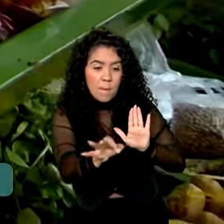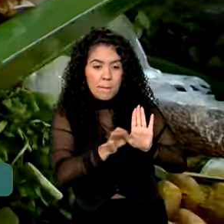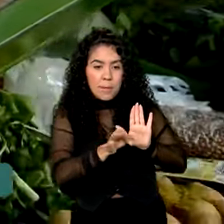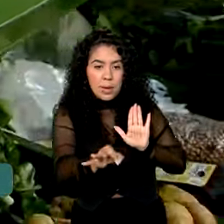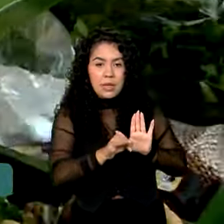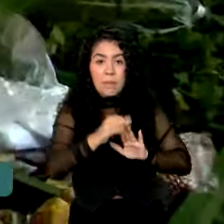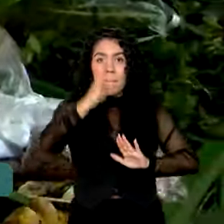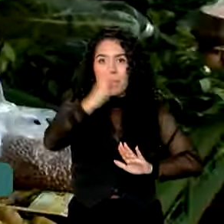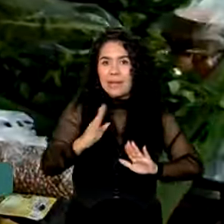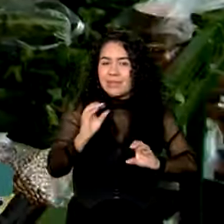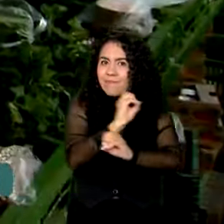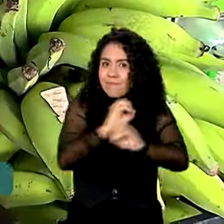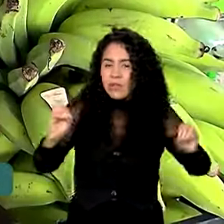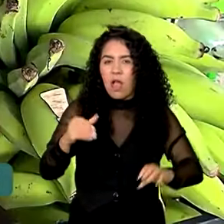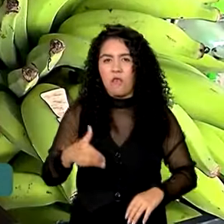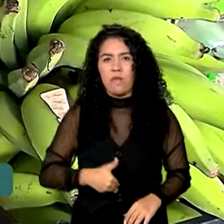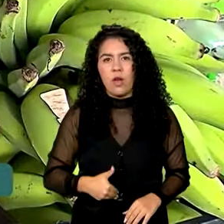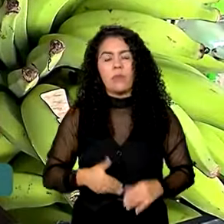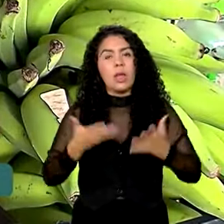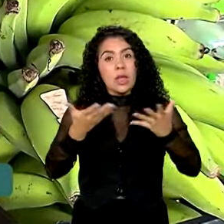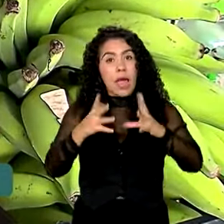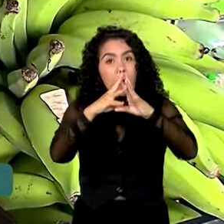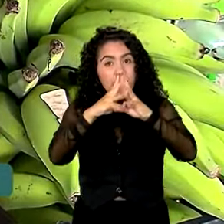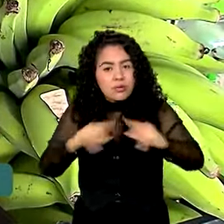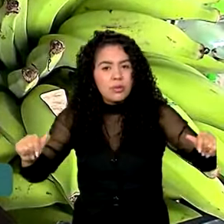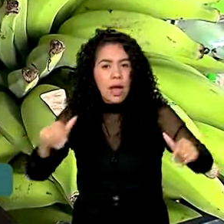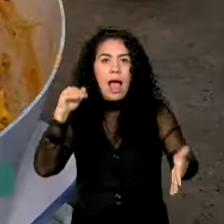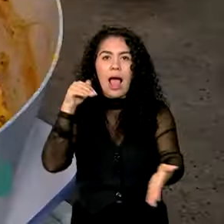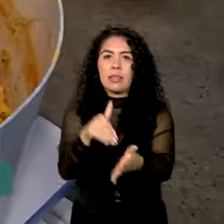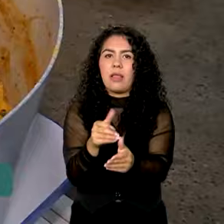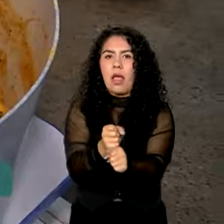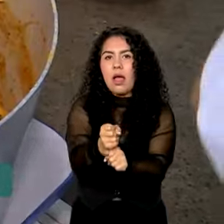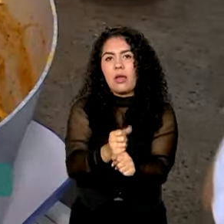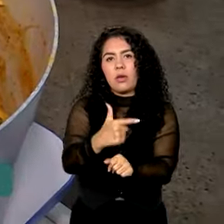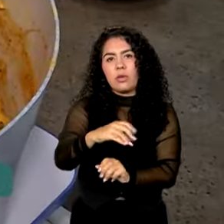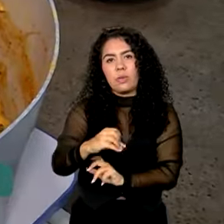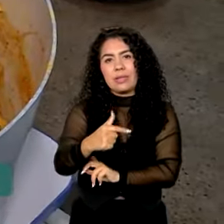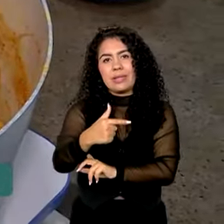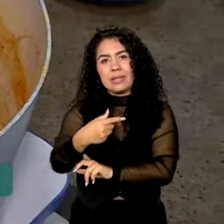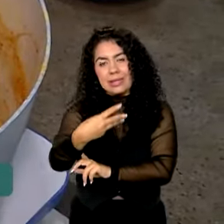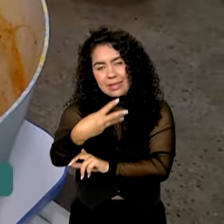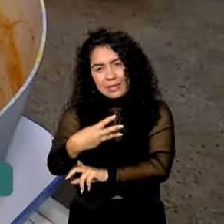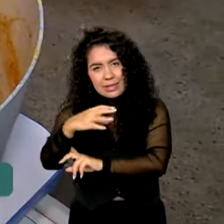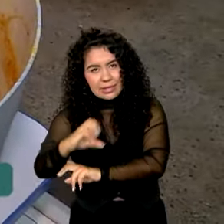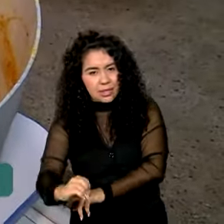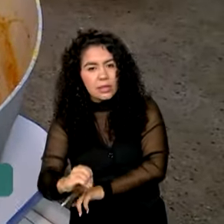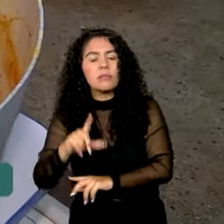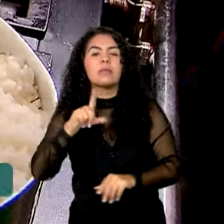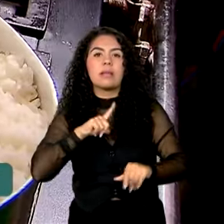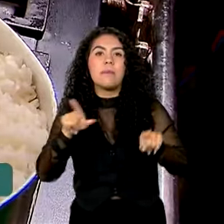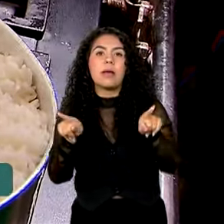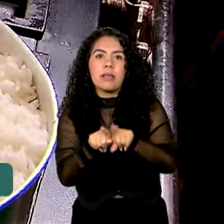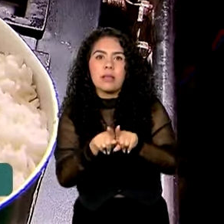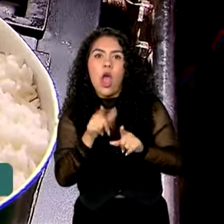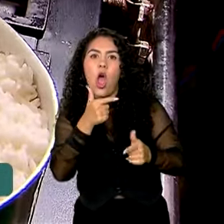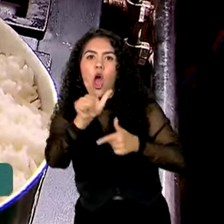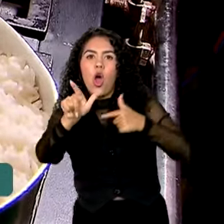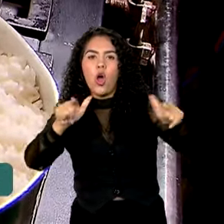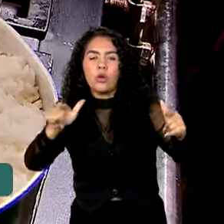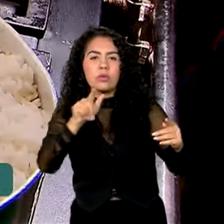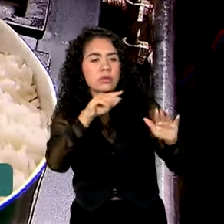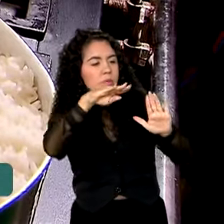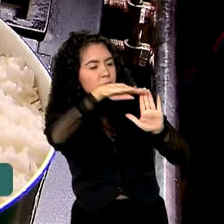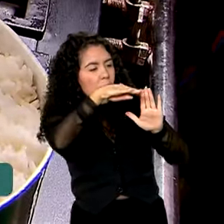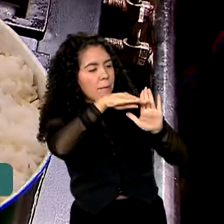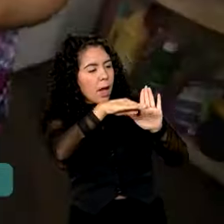espera acabar com a fome no país até 2030. E tem ainda outras metas. Reduzir ano